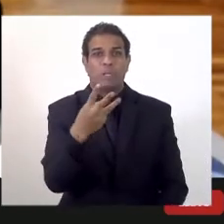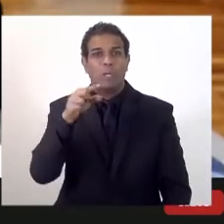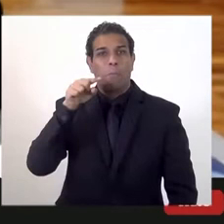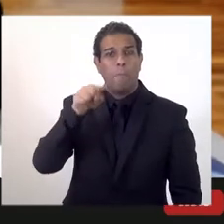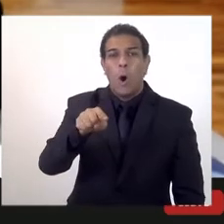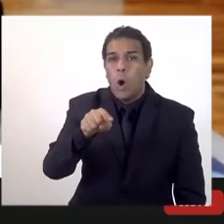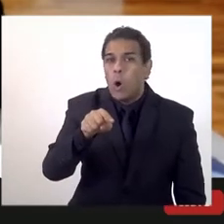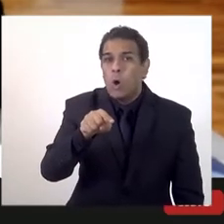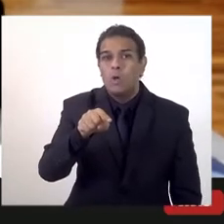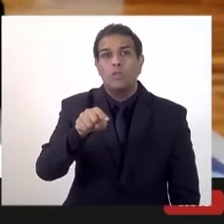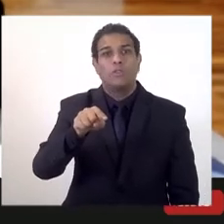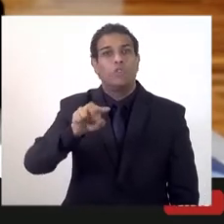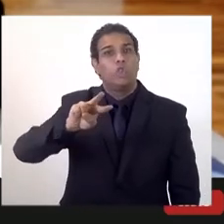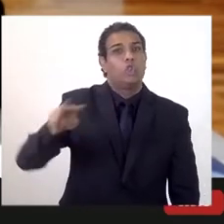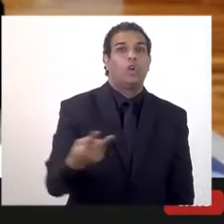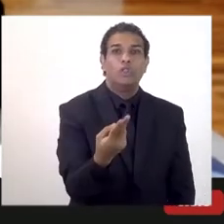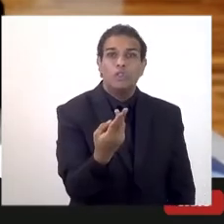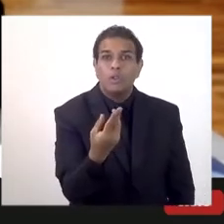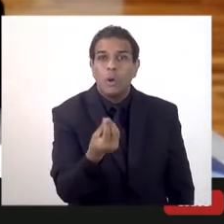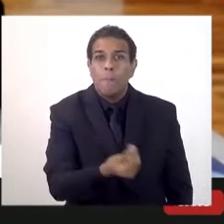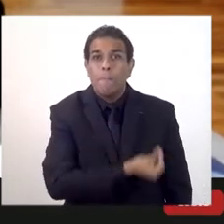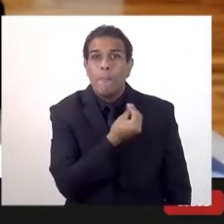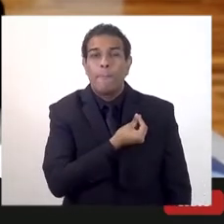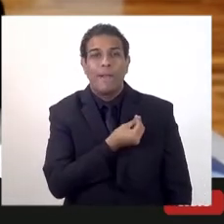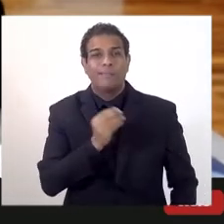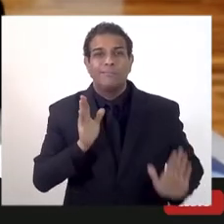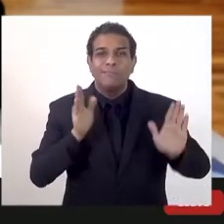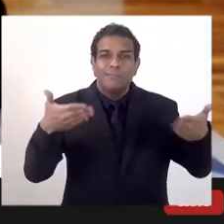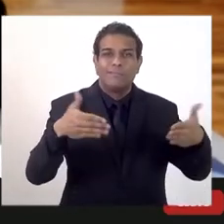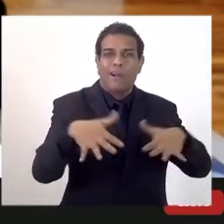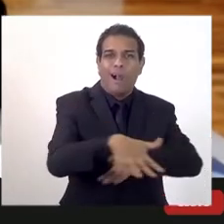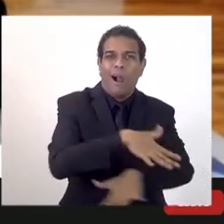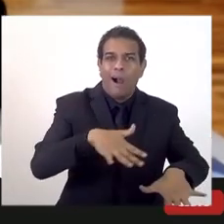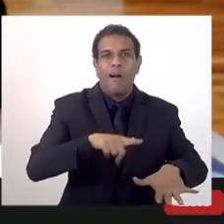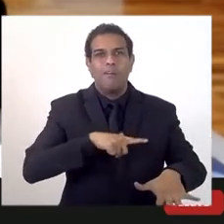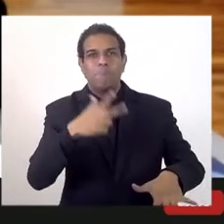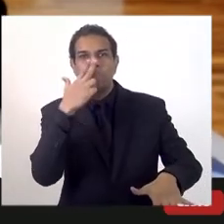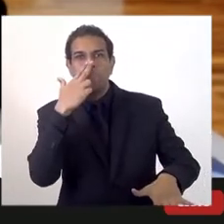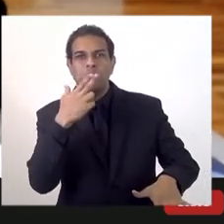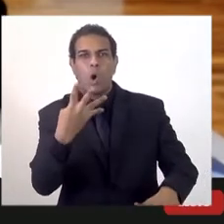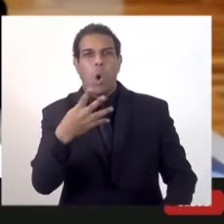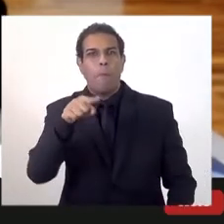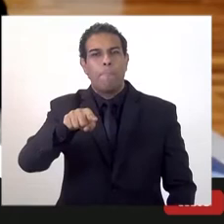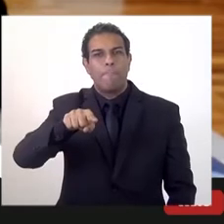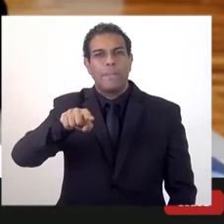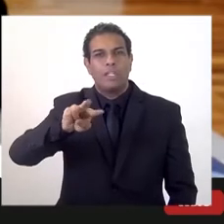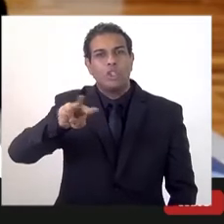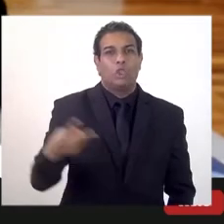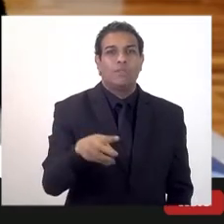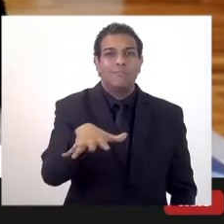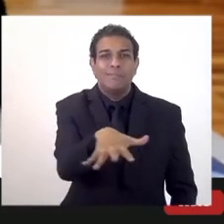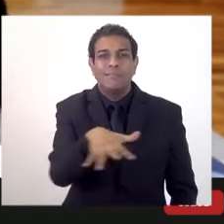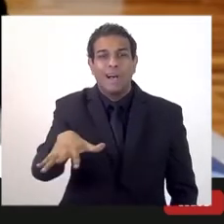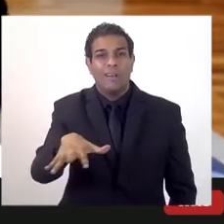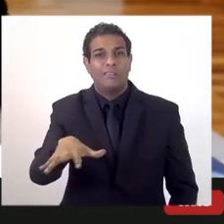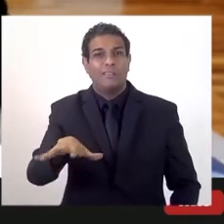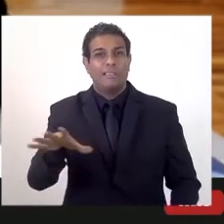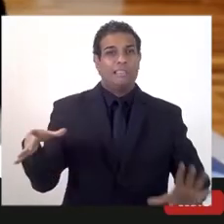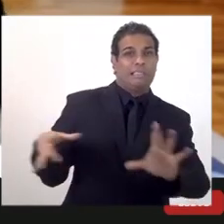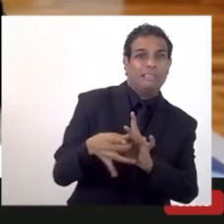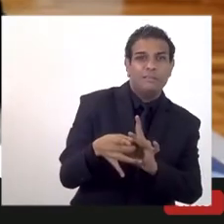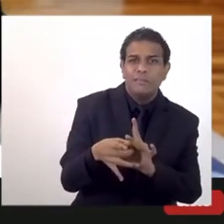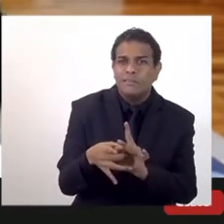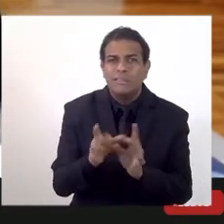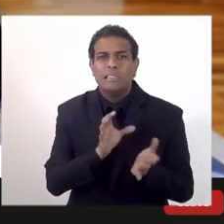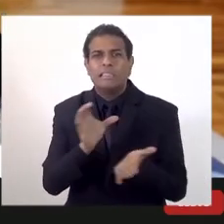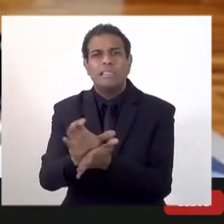bilhões de reais só de participação especial. Podemos ter quase 4 bi de participação em royalties. Isso, nós já